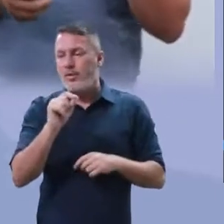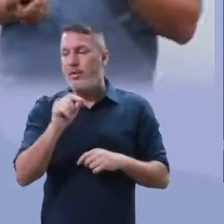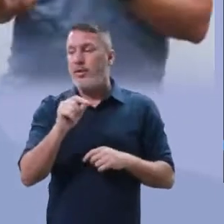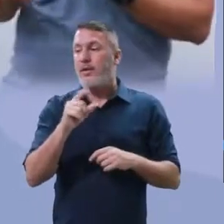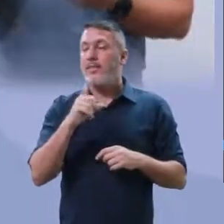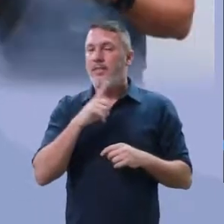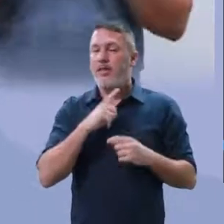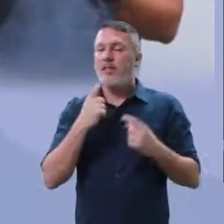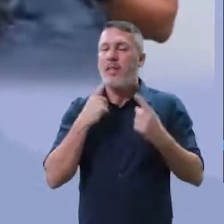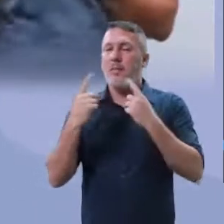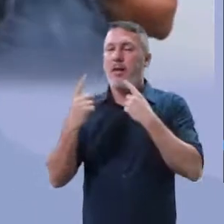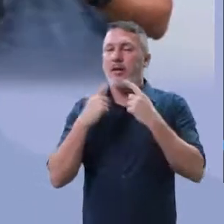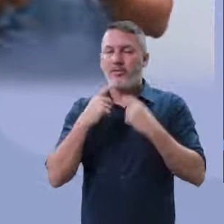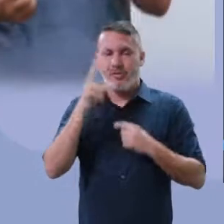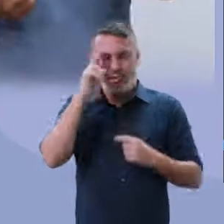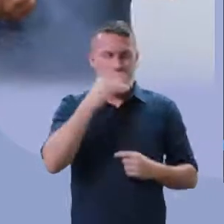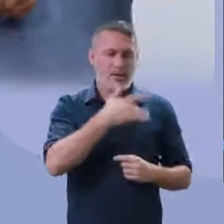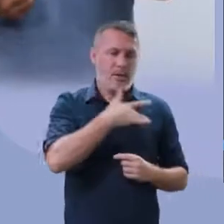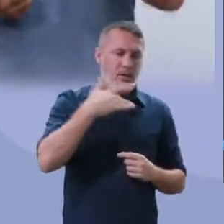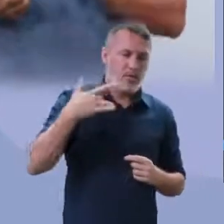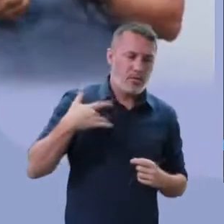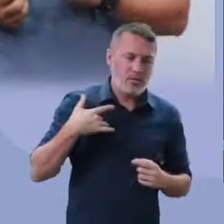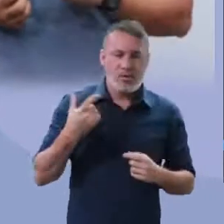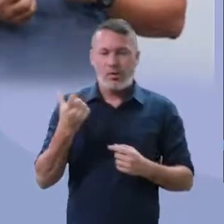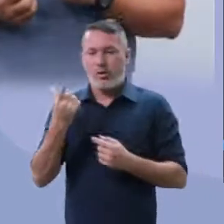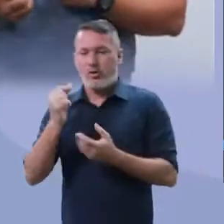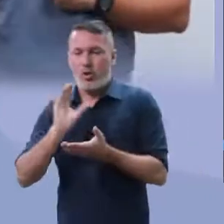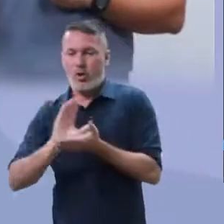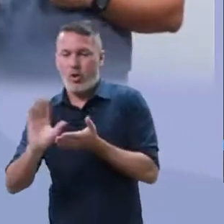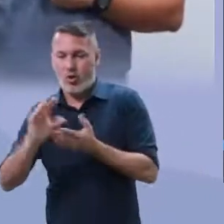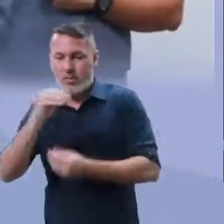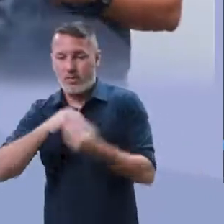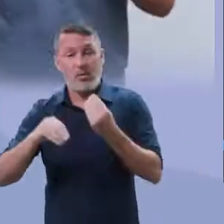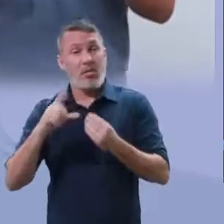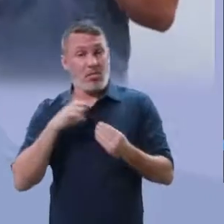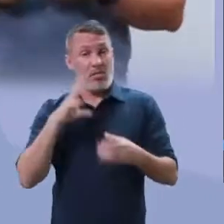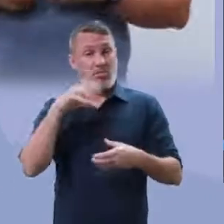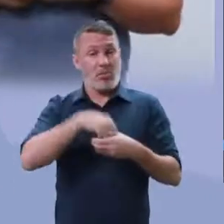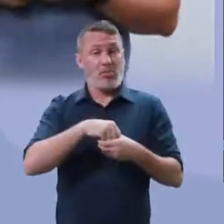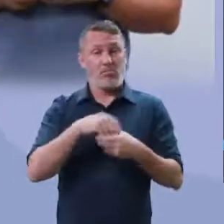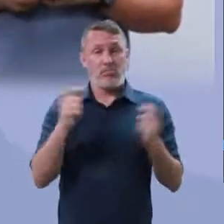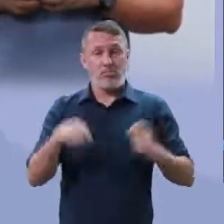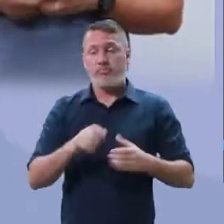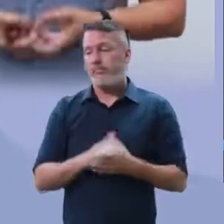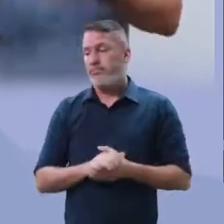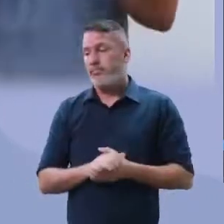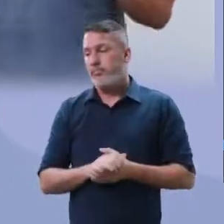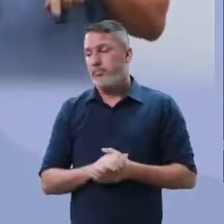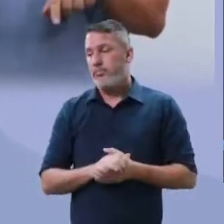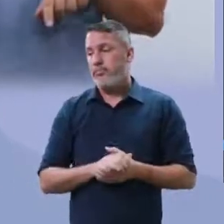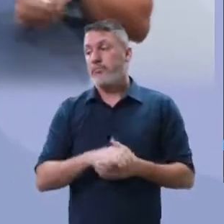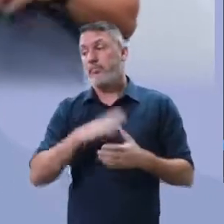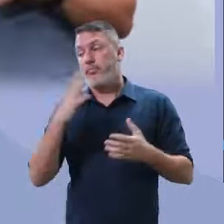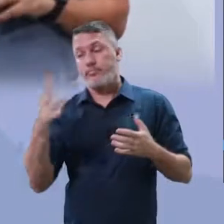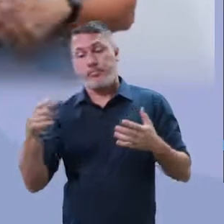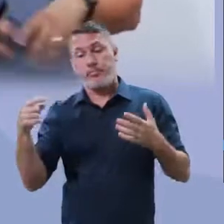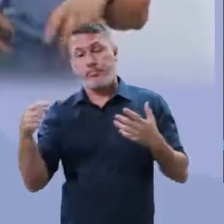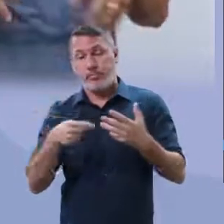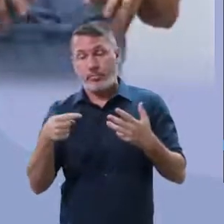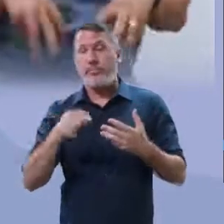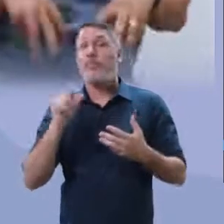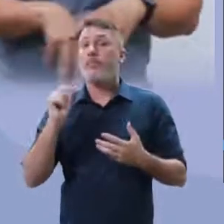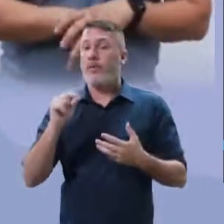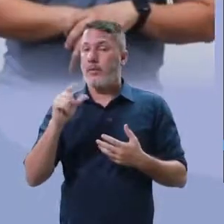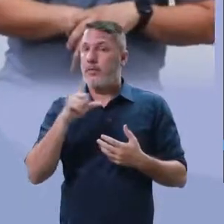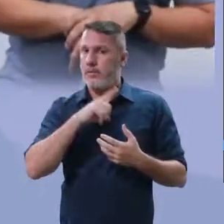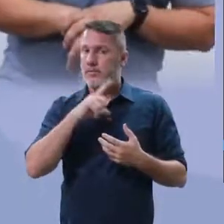que eu falei com vocês? O diálogo ali, o debate entre saúde e economia, encaixa nisso aí. E a outra questão, não